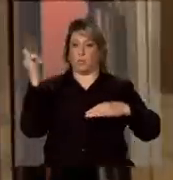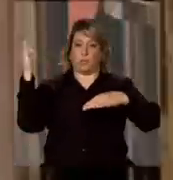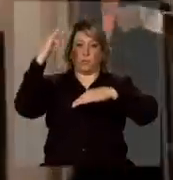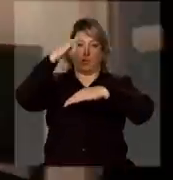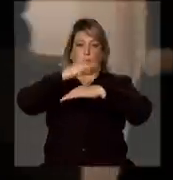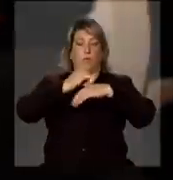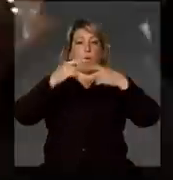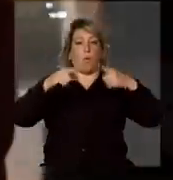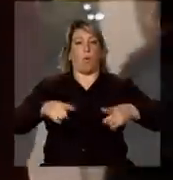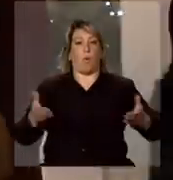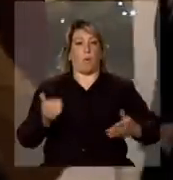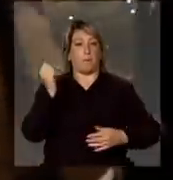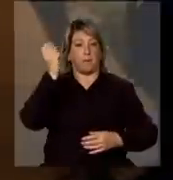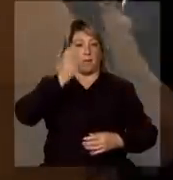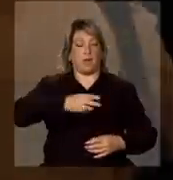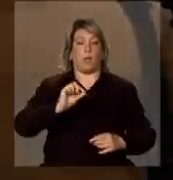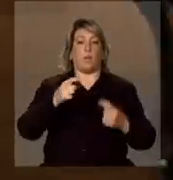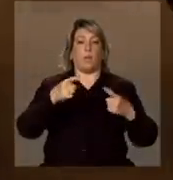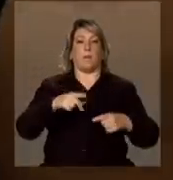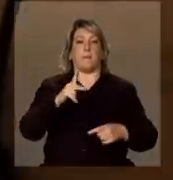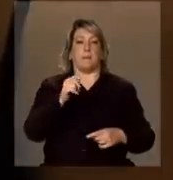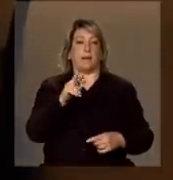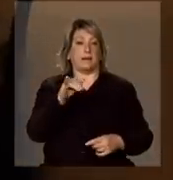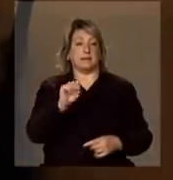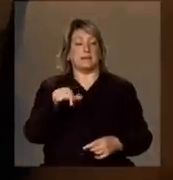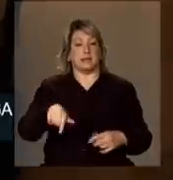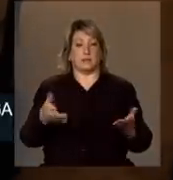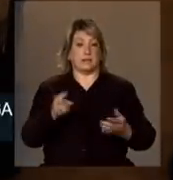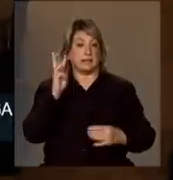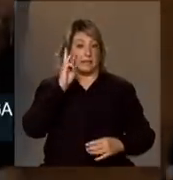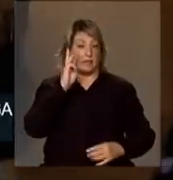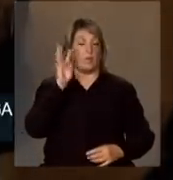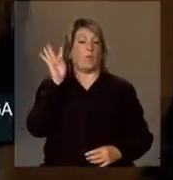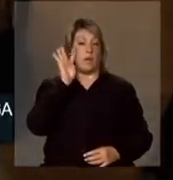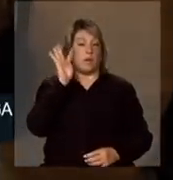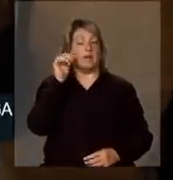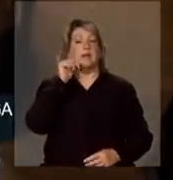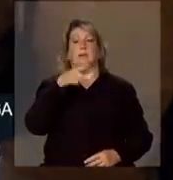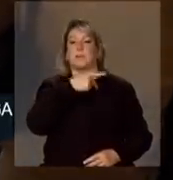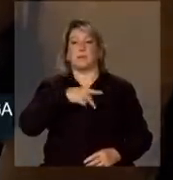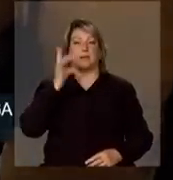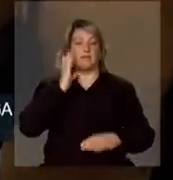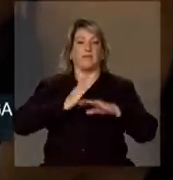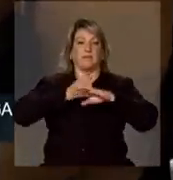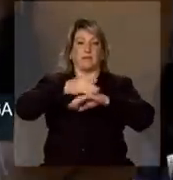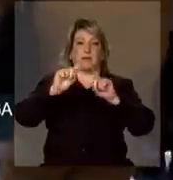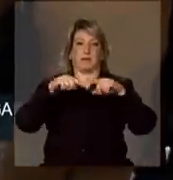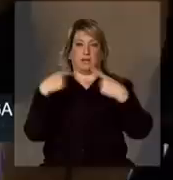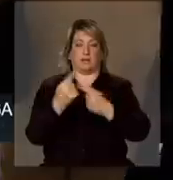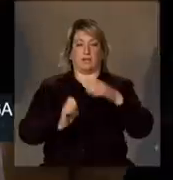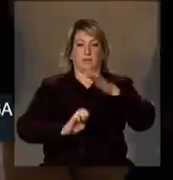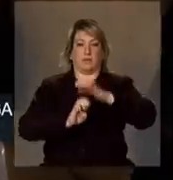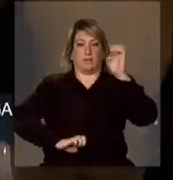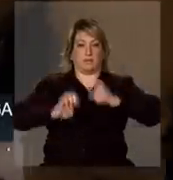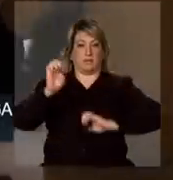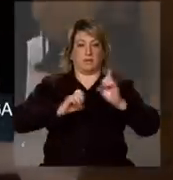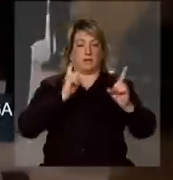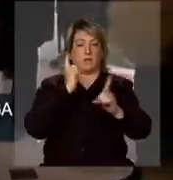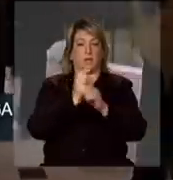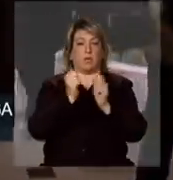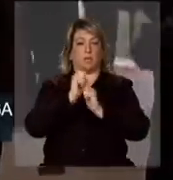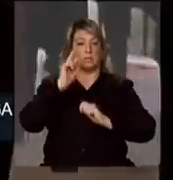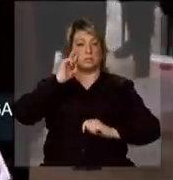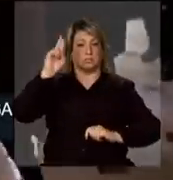hoje em Paris. Nesta terça e quarta-feira, a presidenta vai participar de eventos empresariais e encontros com